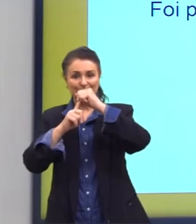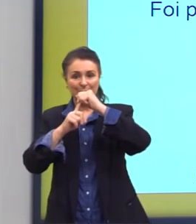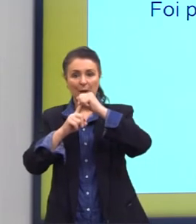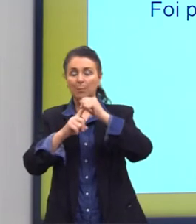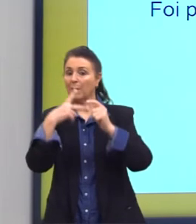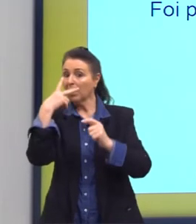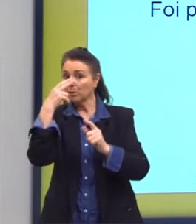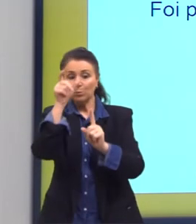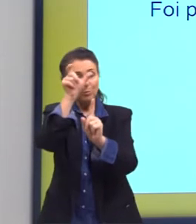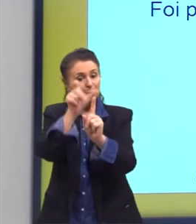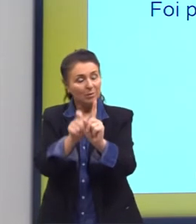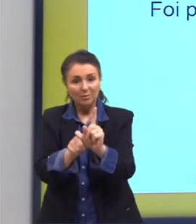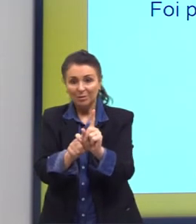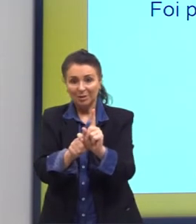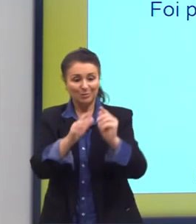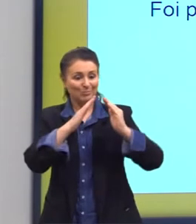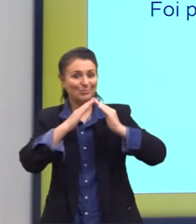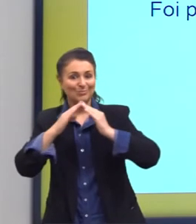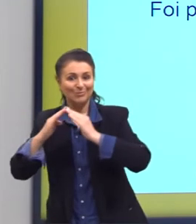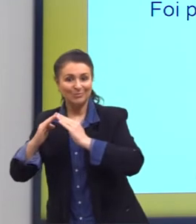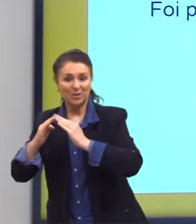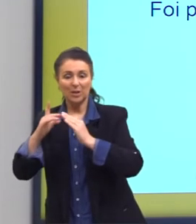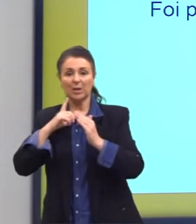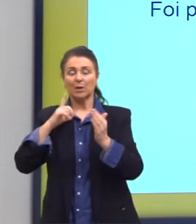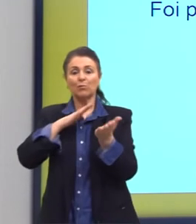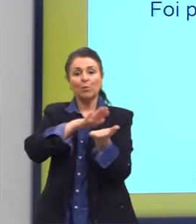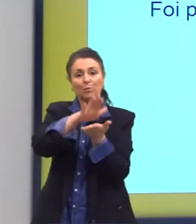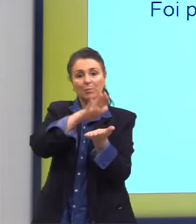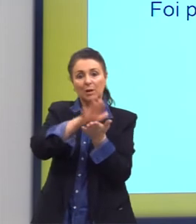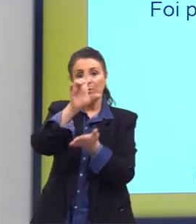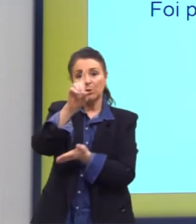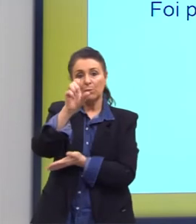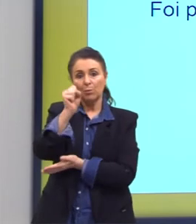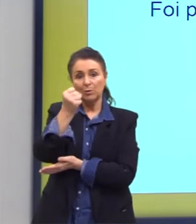personagem principal. E ele foi publicado em 1890.